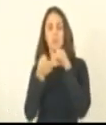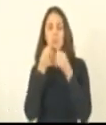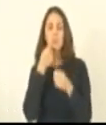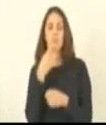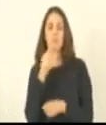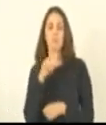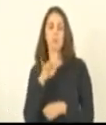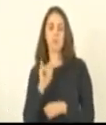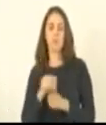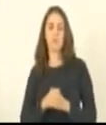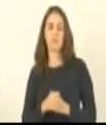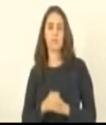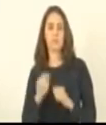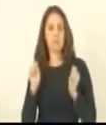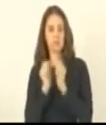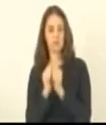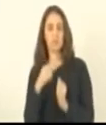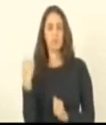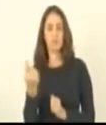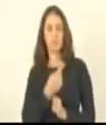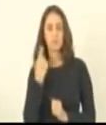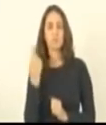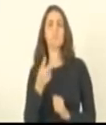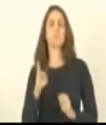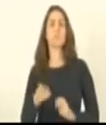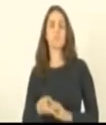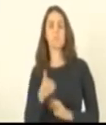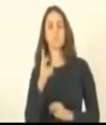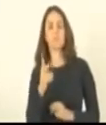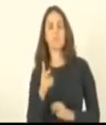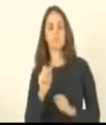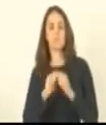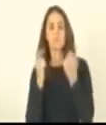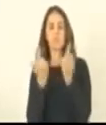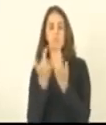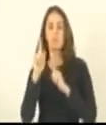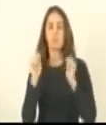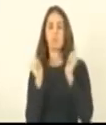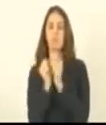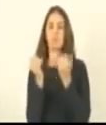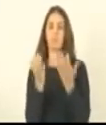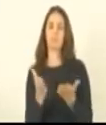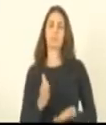Panorama continue com a nossa programação teve a Assembleia mais perto de você e a Assembleia E aí